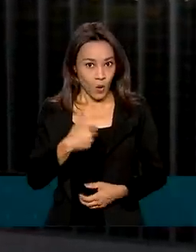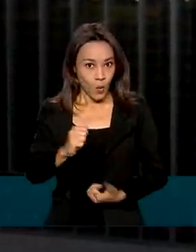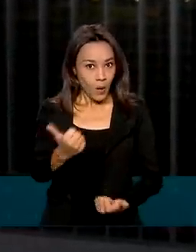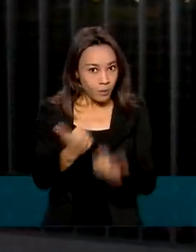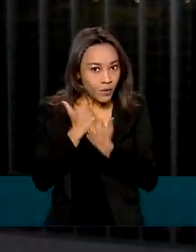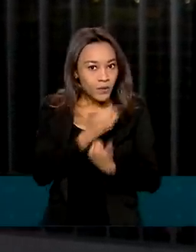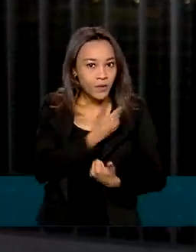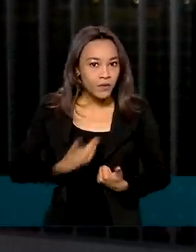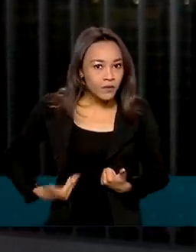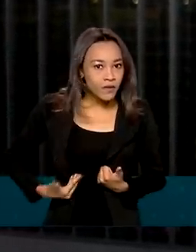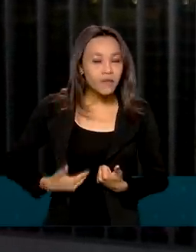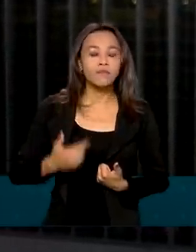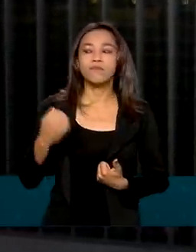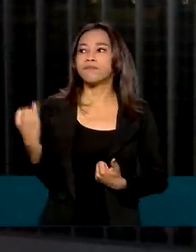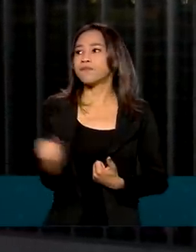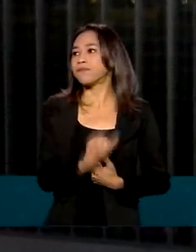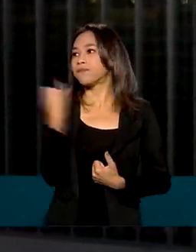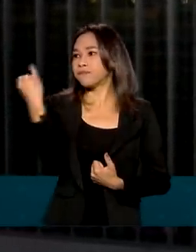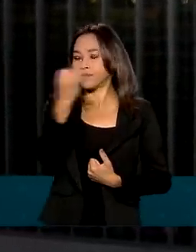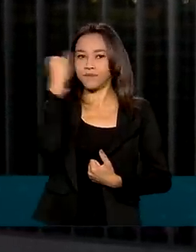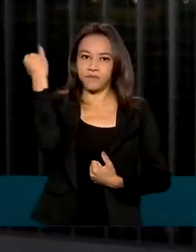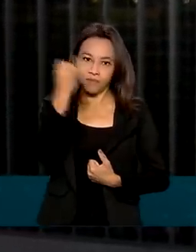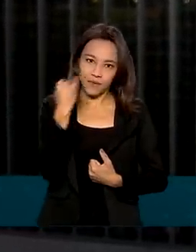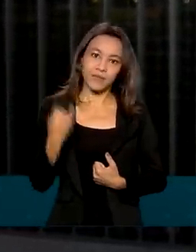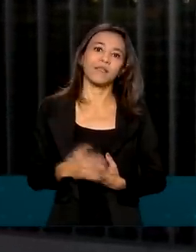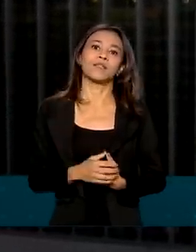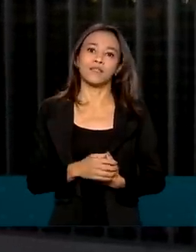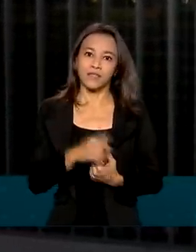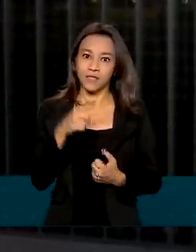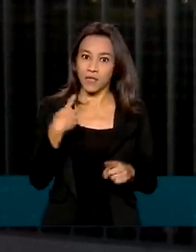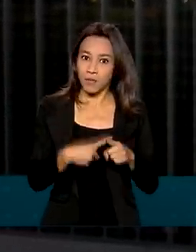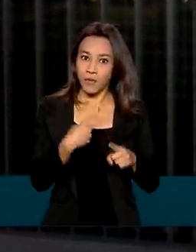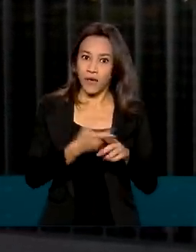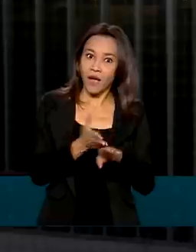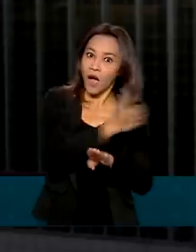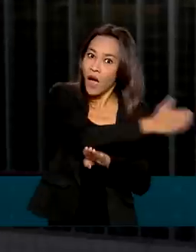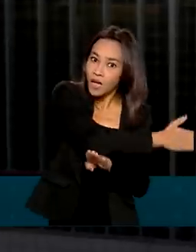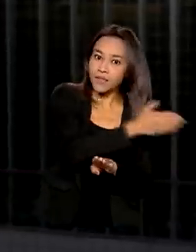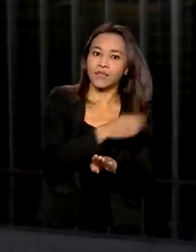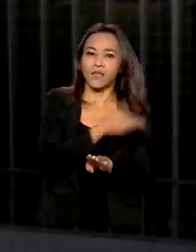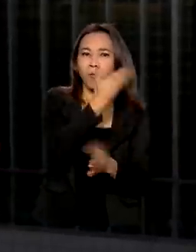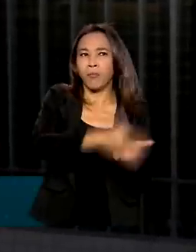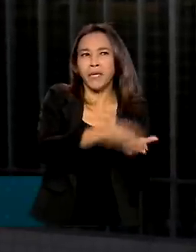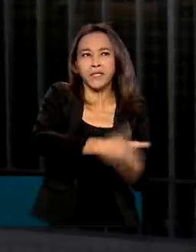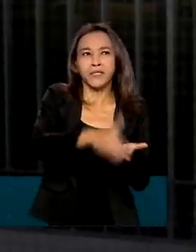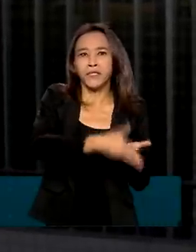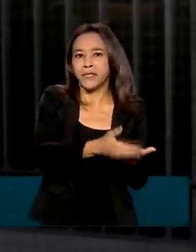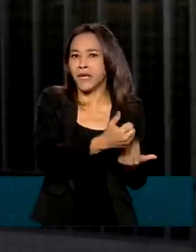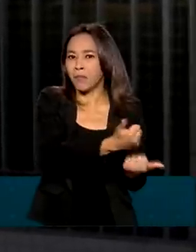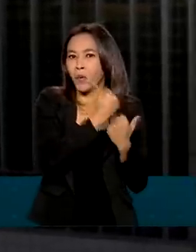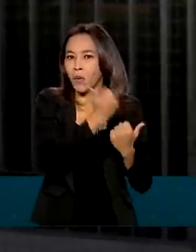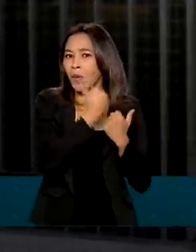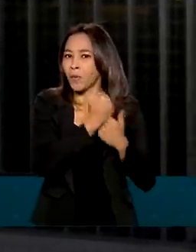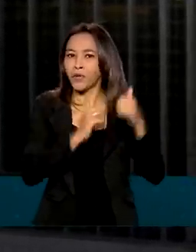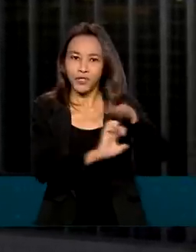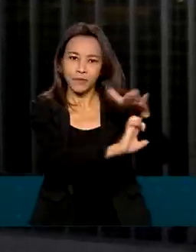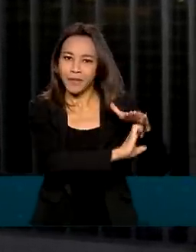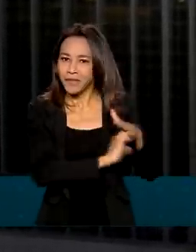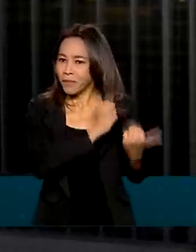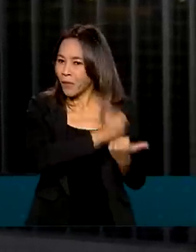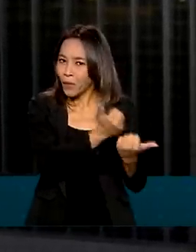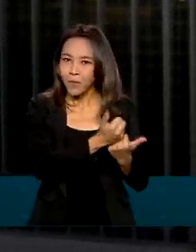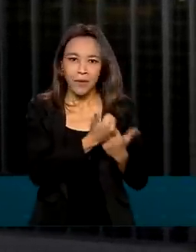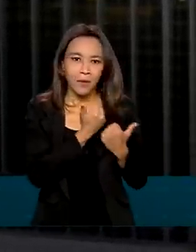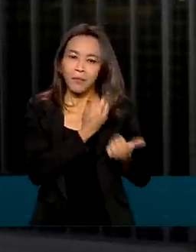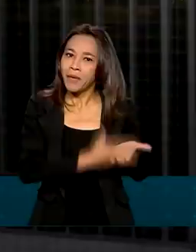últimos cinco anos, onde depois da Olimpíada do Rio eu perdi absolutamente todos os patrocínios que eu tinha. Não tive contrato com o clube renovado.